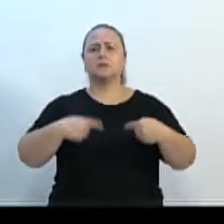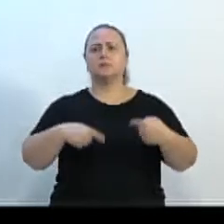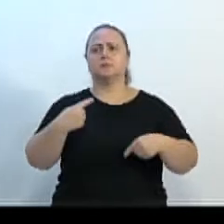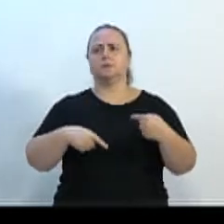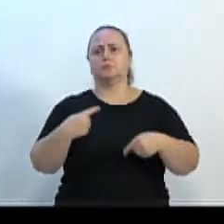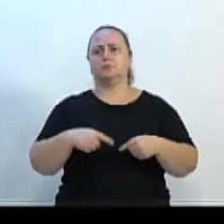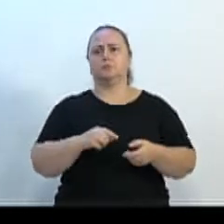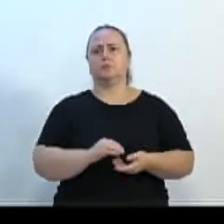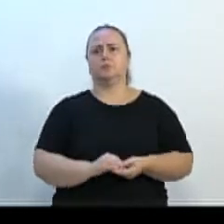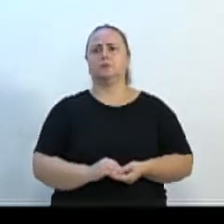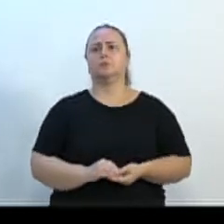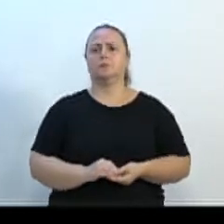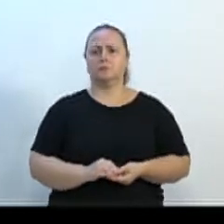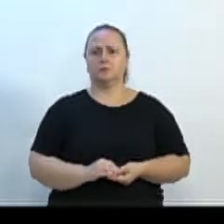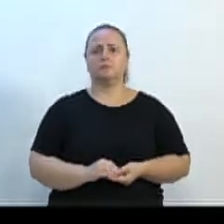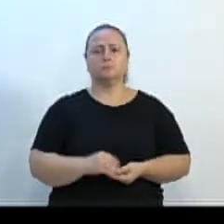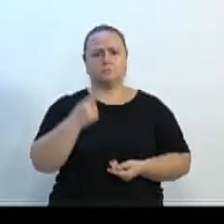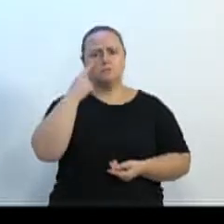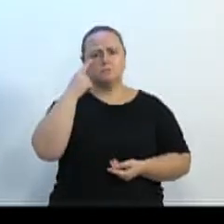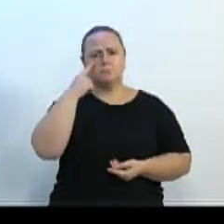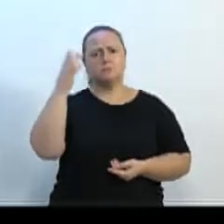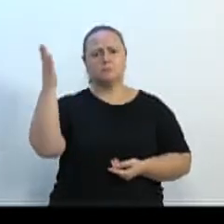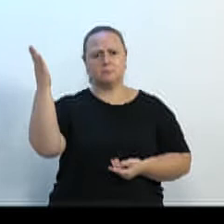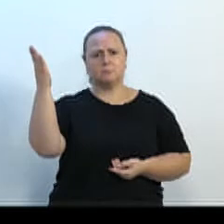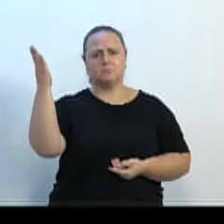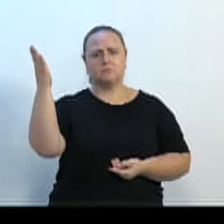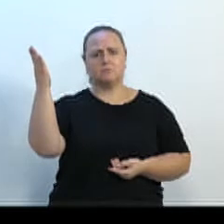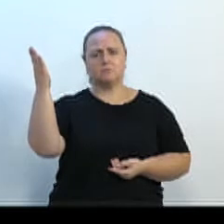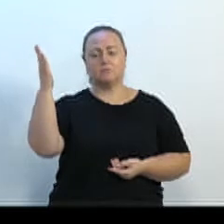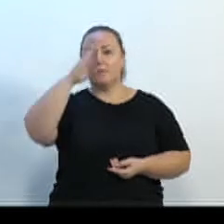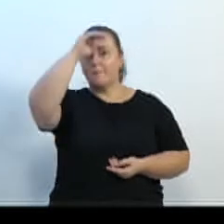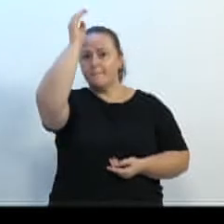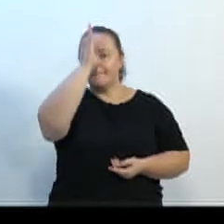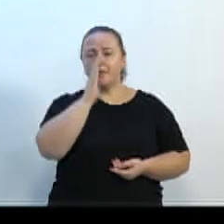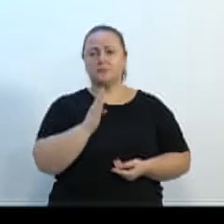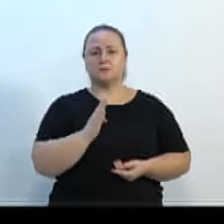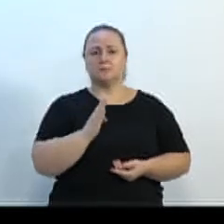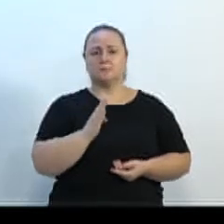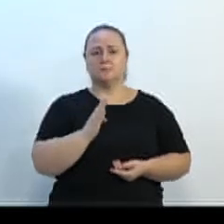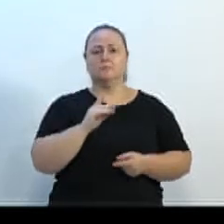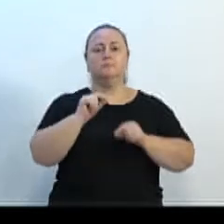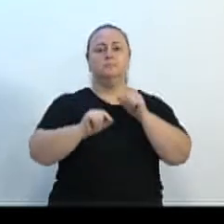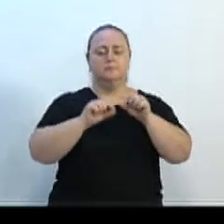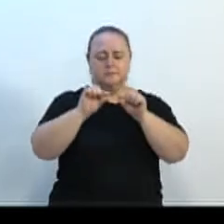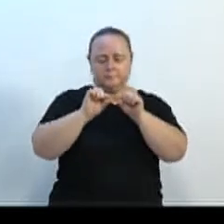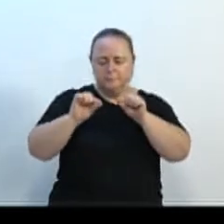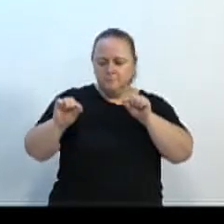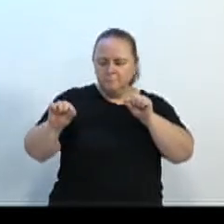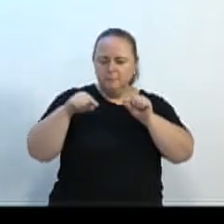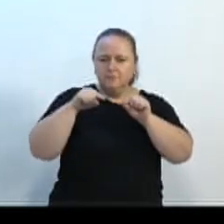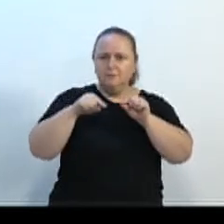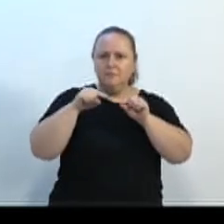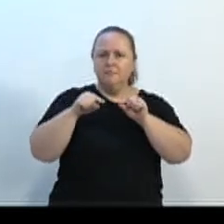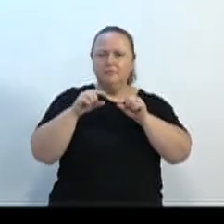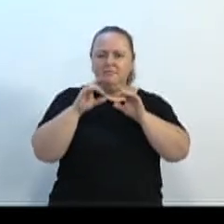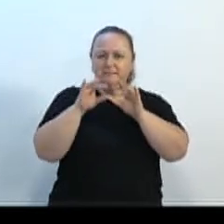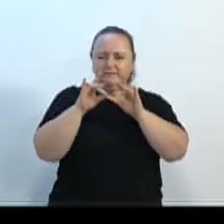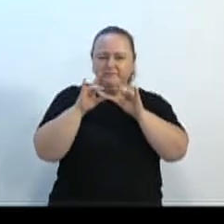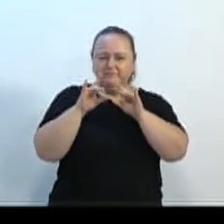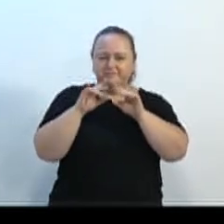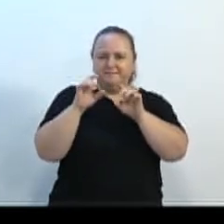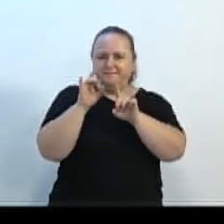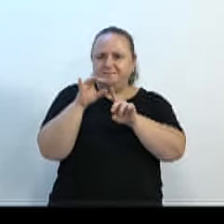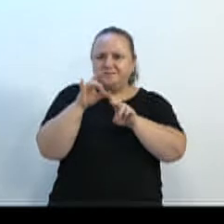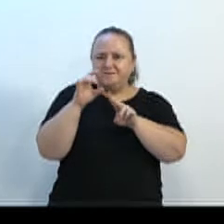Olha ali, deixa essa foto. Campanha nacional, Serol não. Solte pipa com segurança. Serol não é